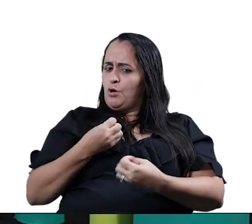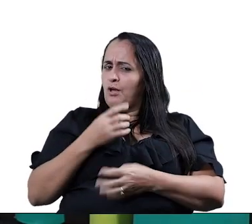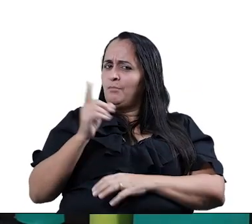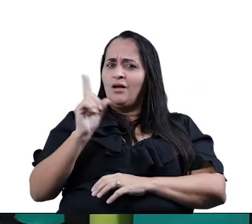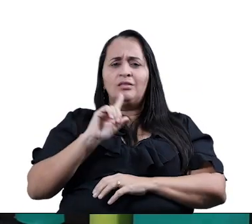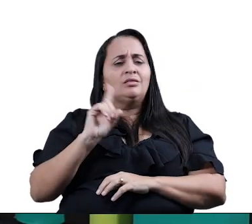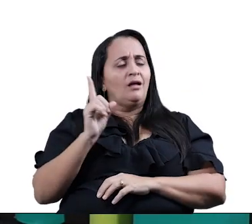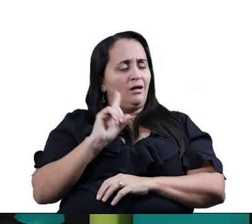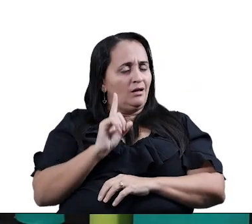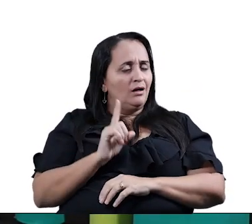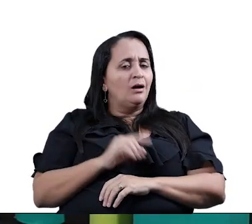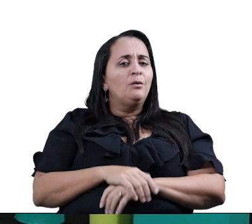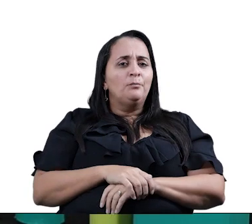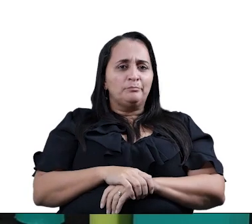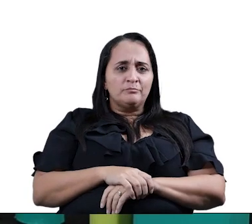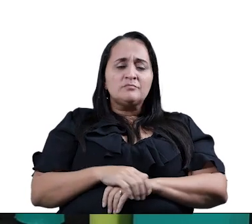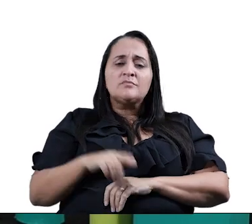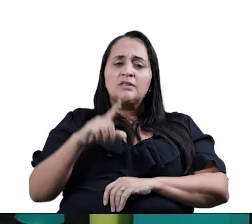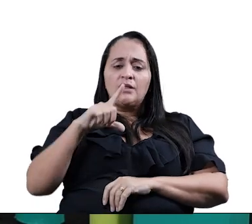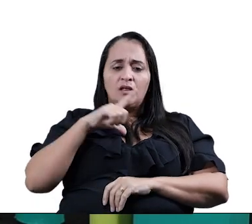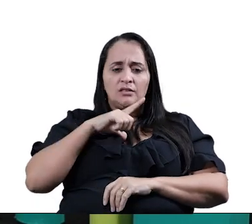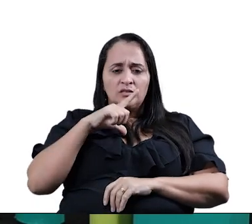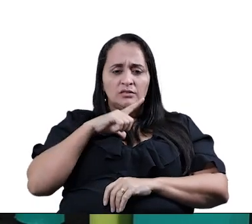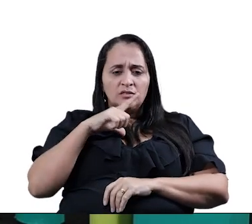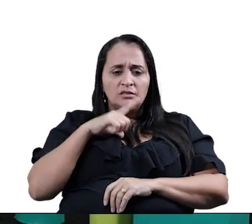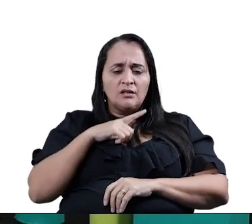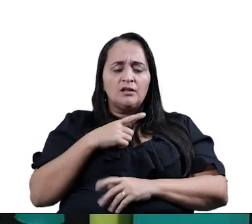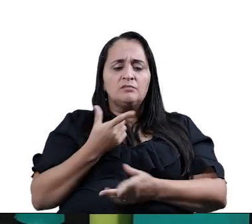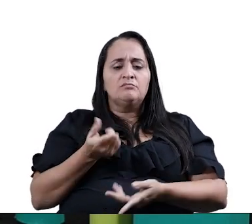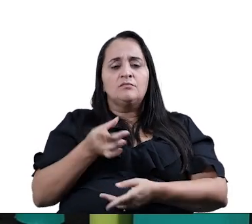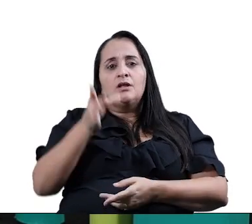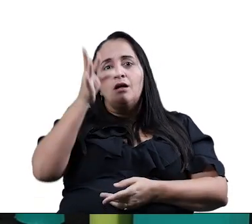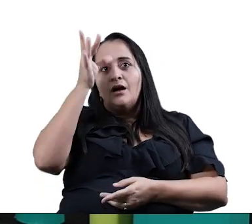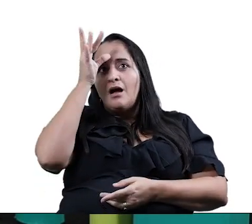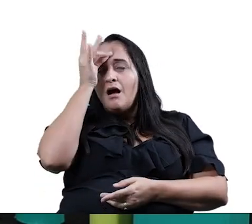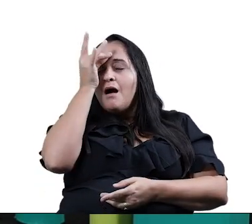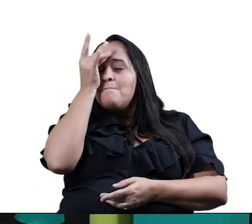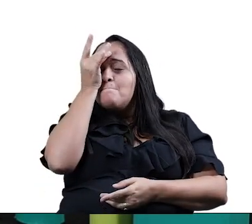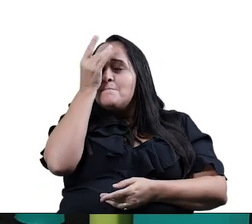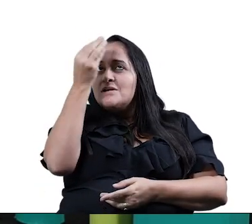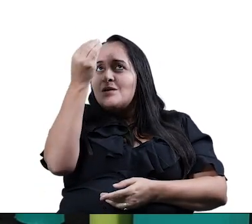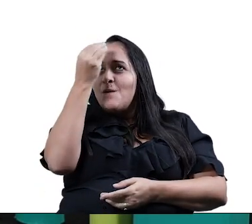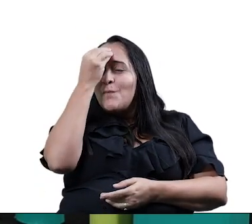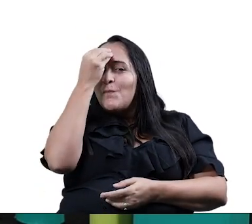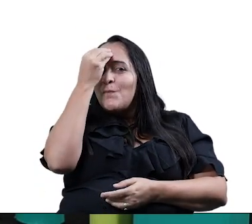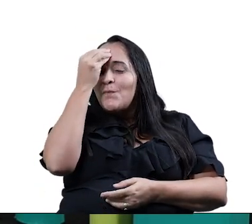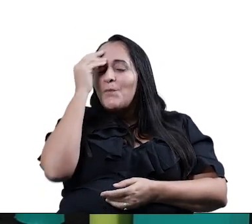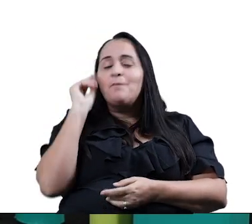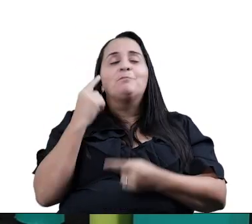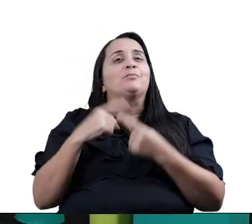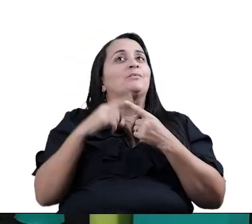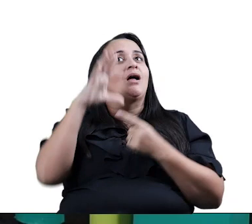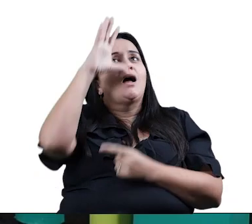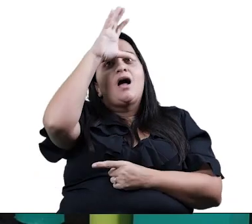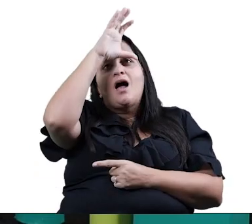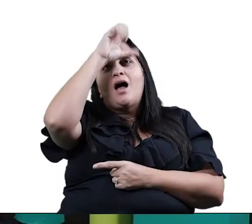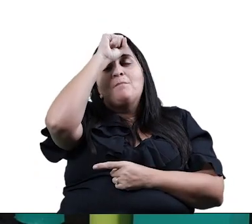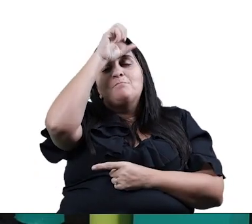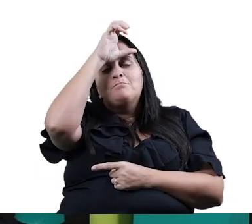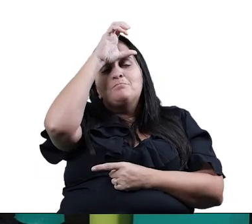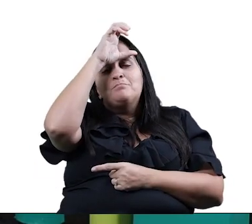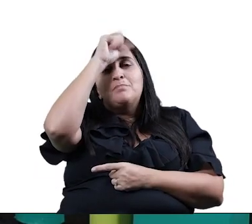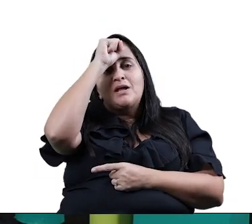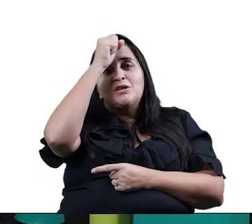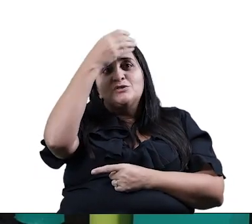A letra de canção é também popular, gruda também na cabeça, porque a gente aprende a